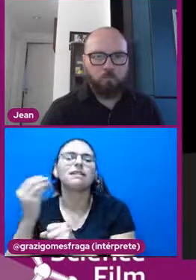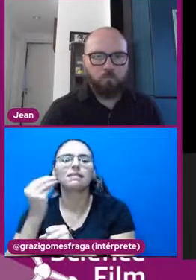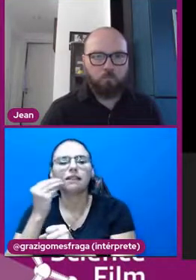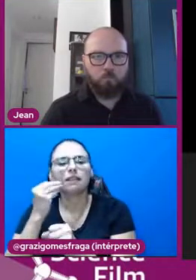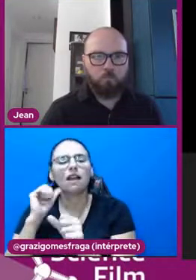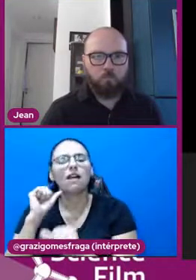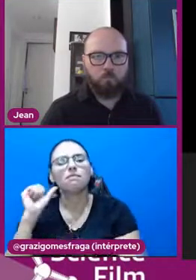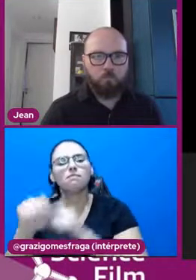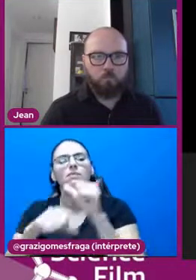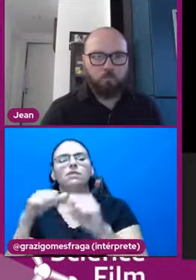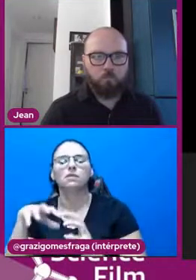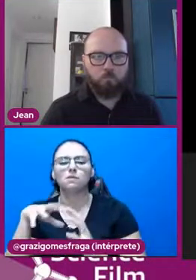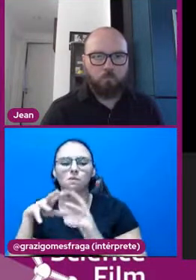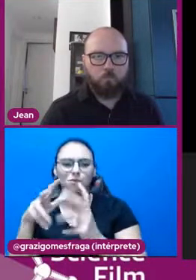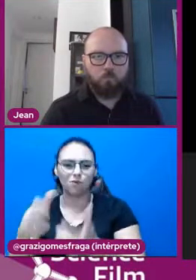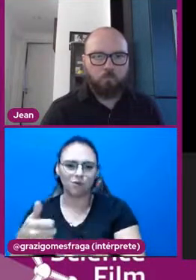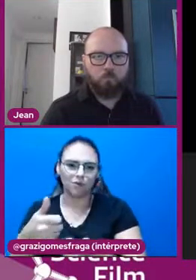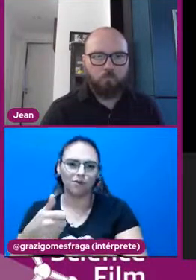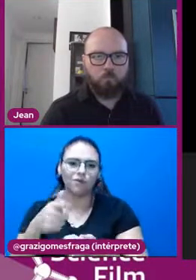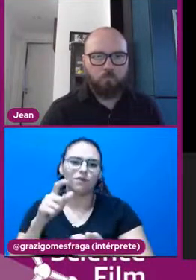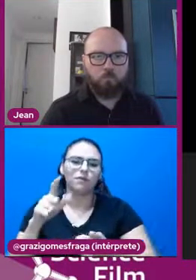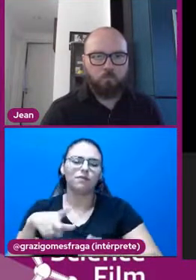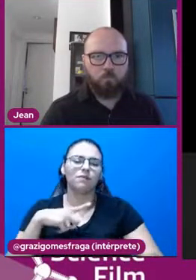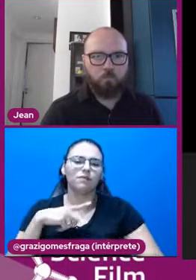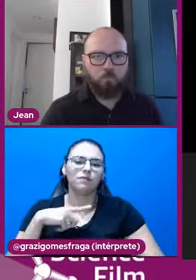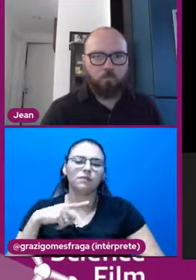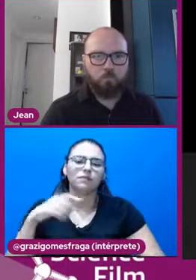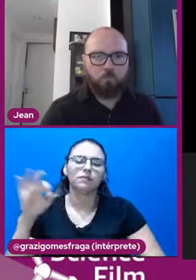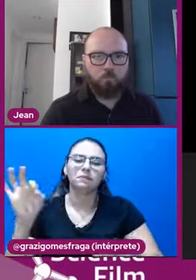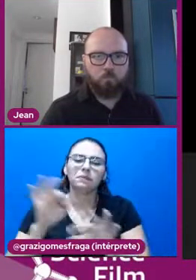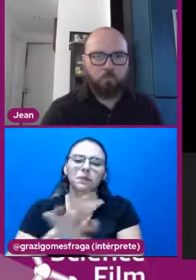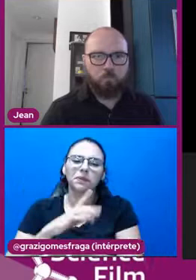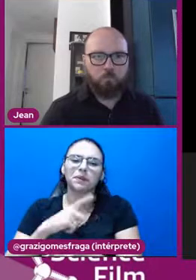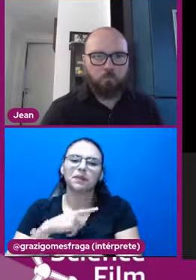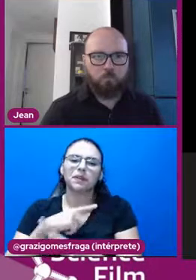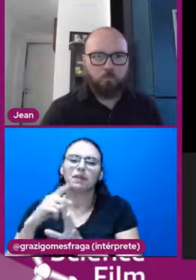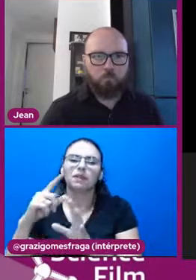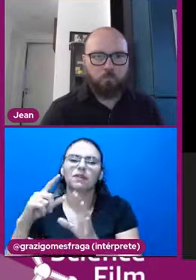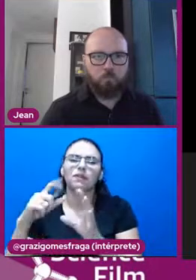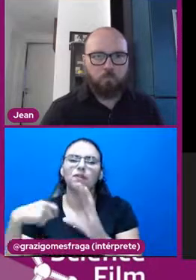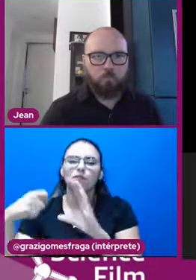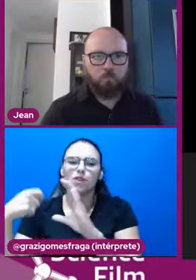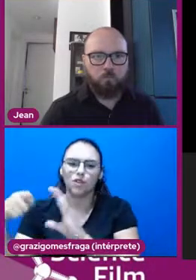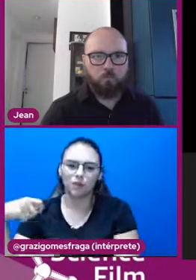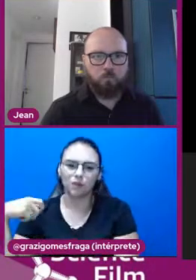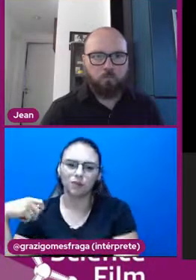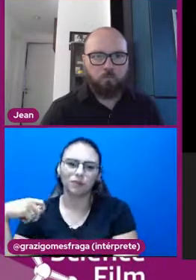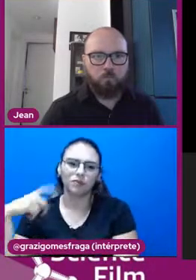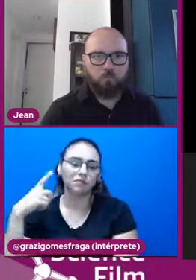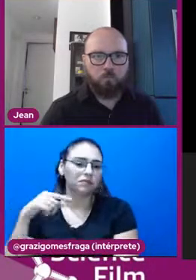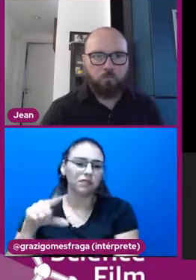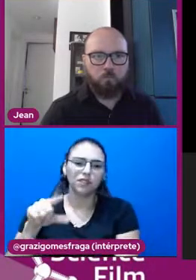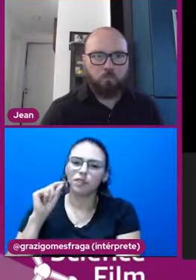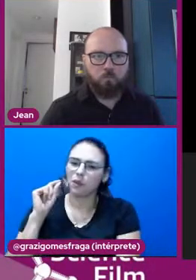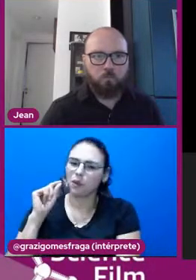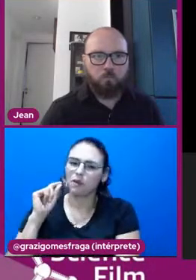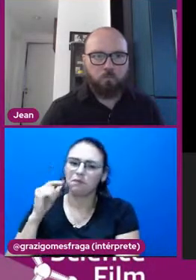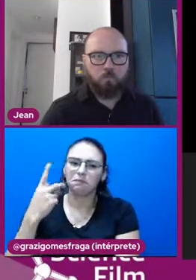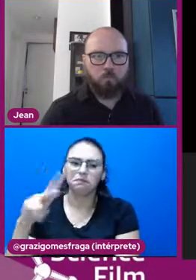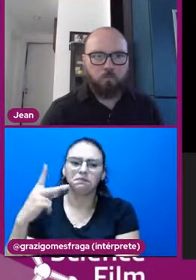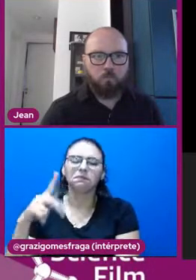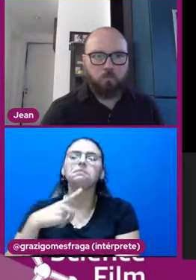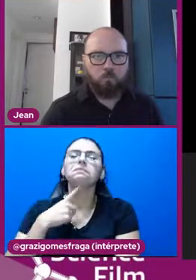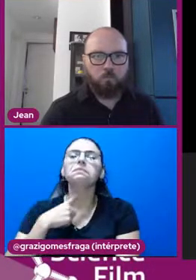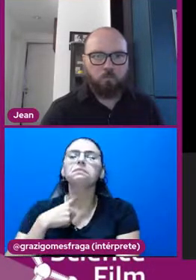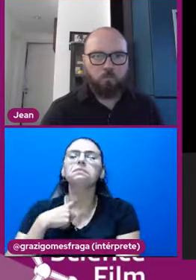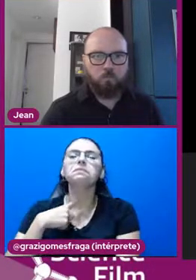Um dos conteúdos que estão disponíveis aqui para a gente. Você escolhe o que você quiser e tem